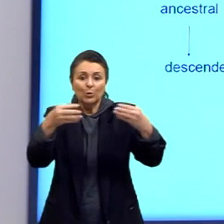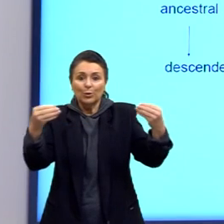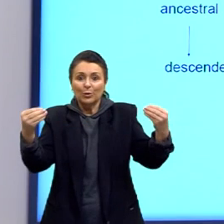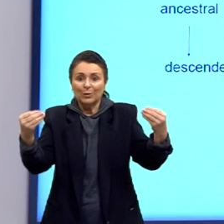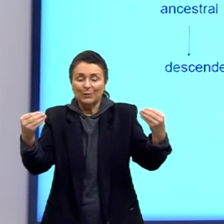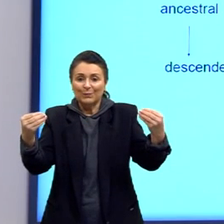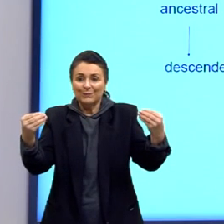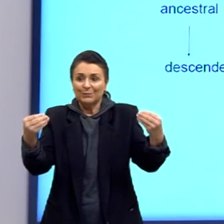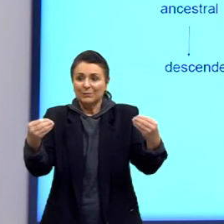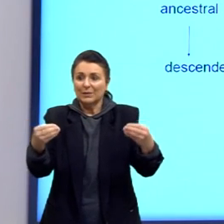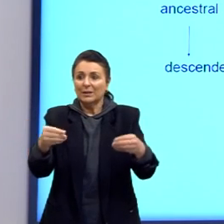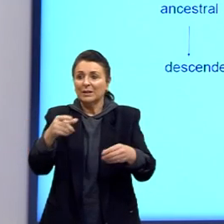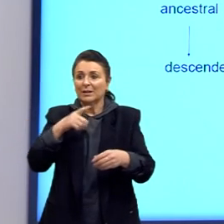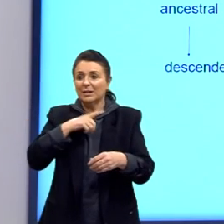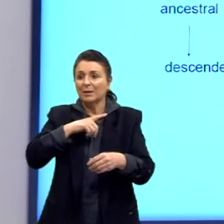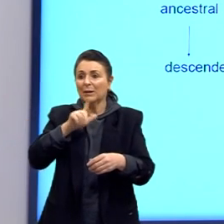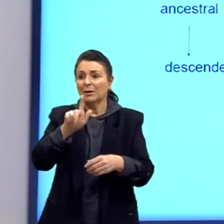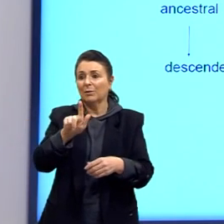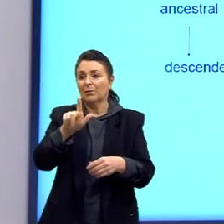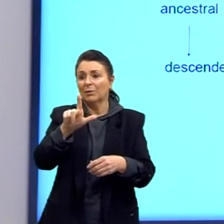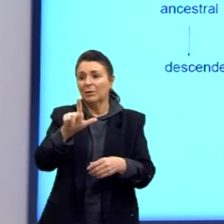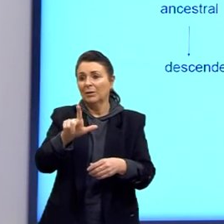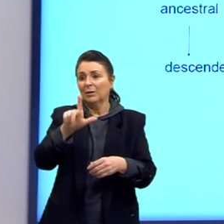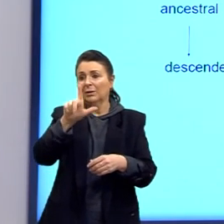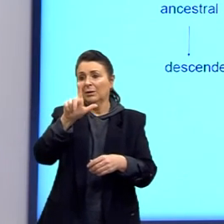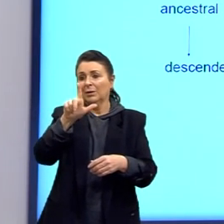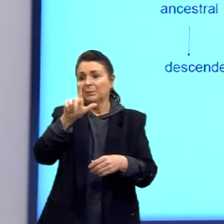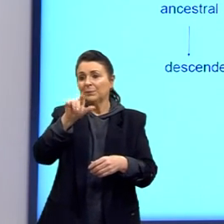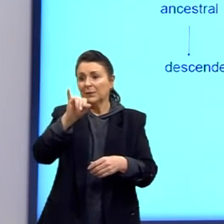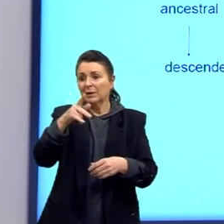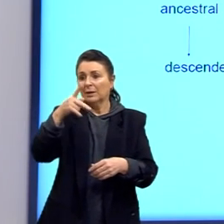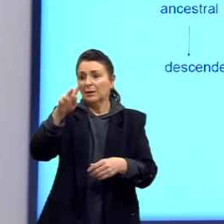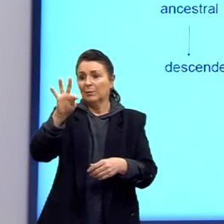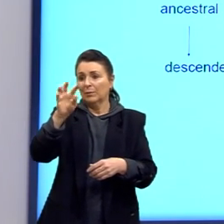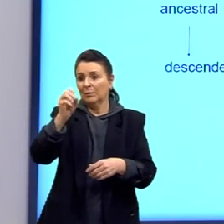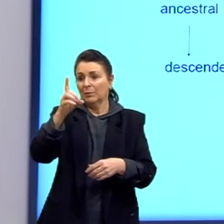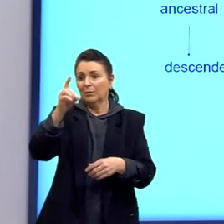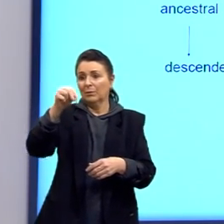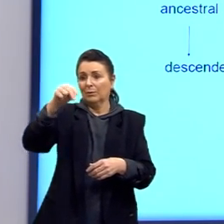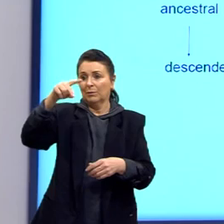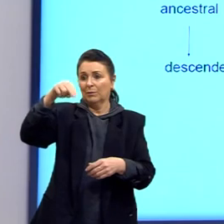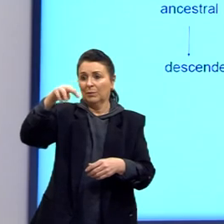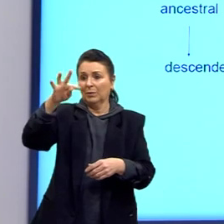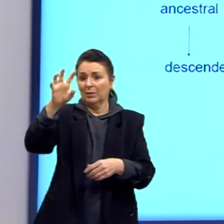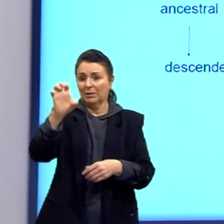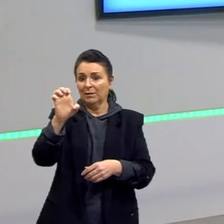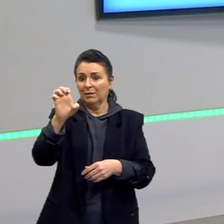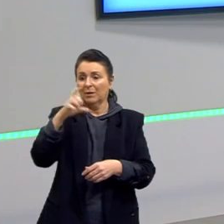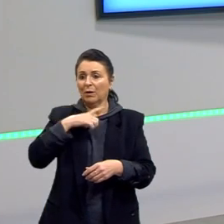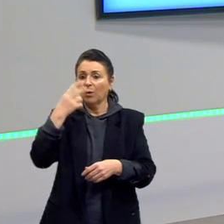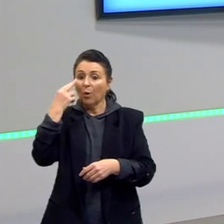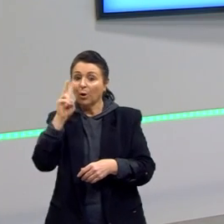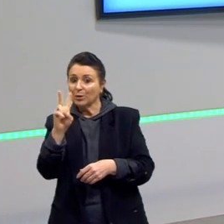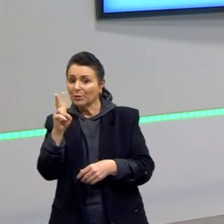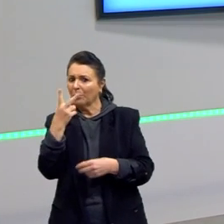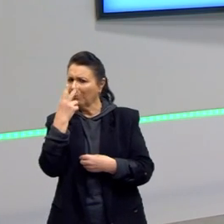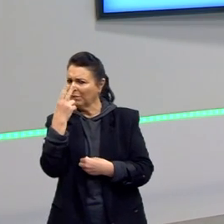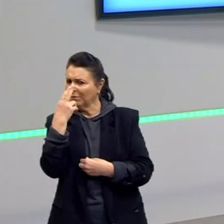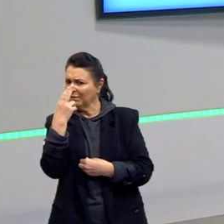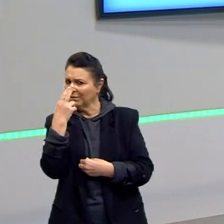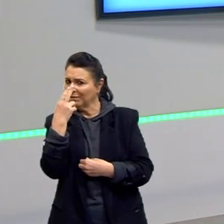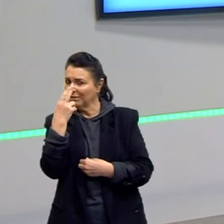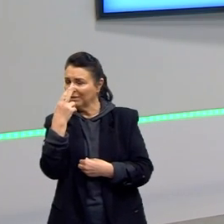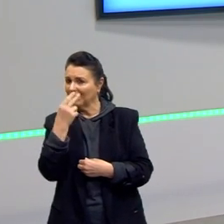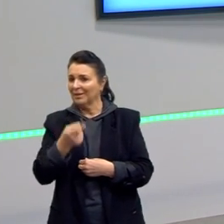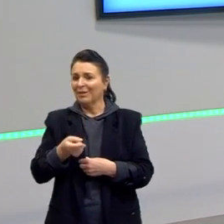E o cliptodonte, que é o ancestral do tatu-bola. Olha como são parecidos. E aqui,